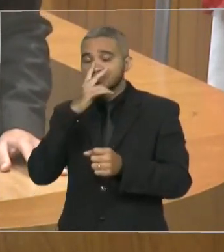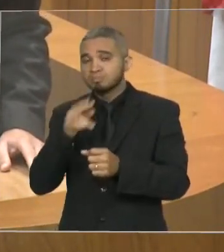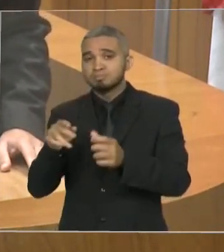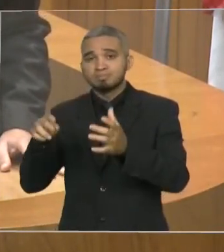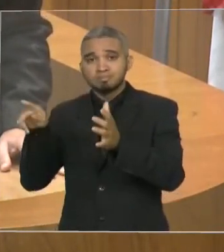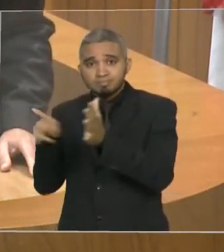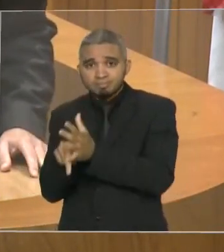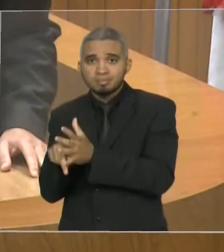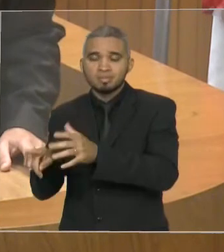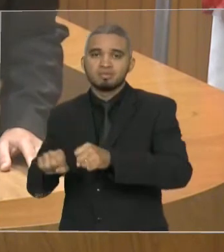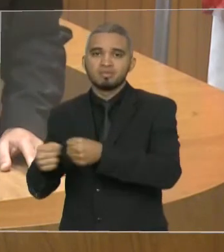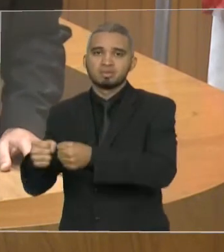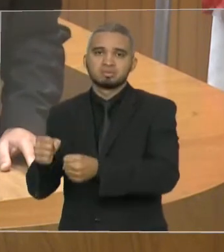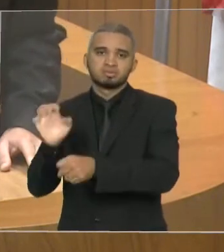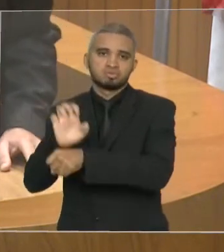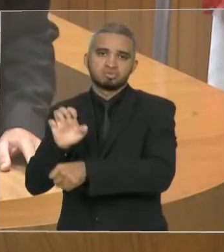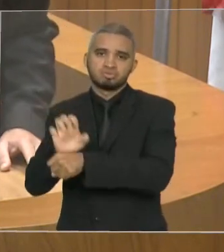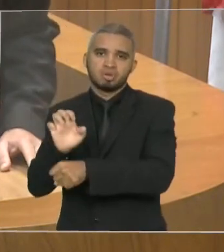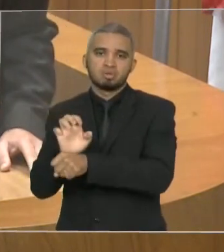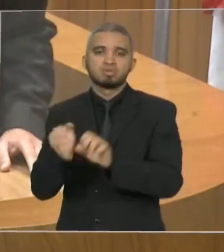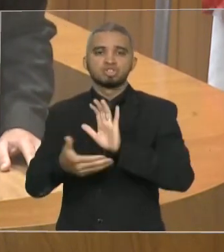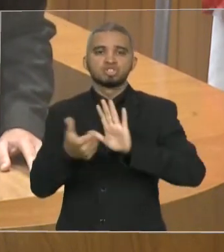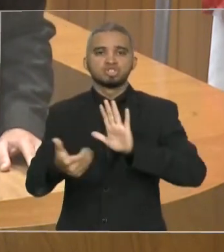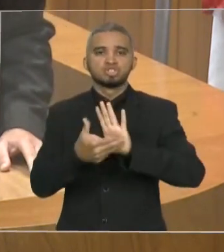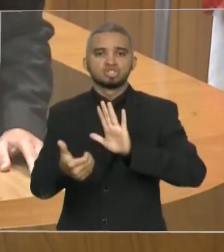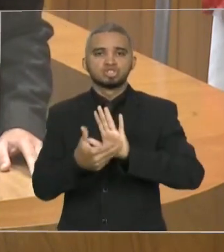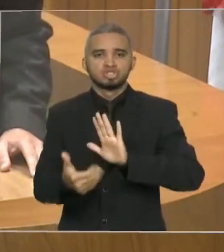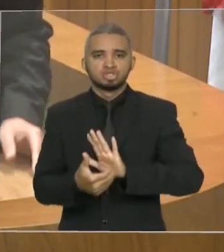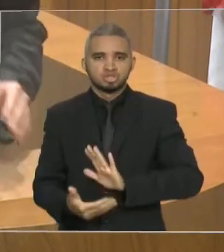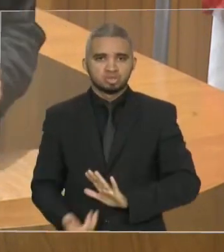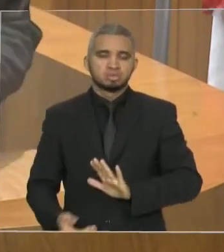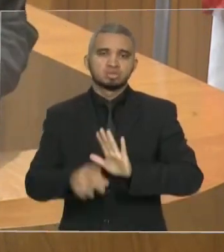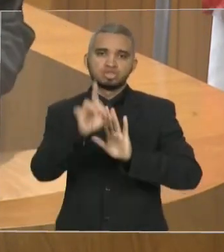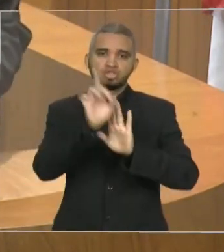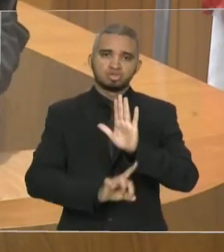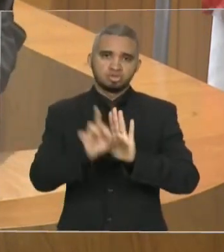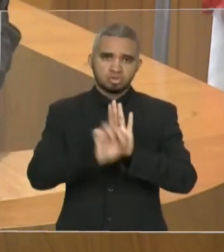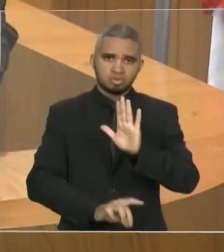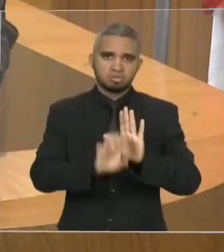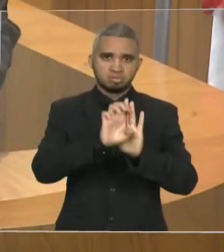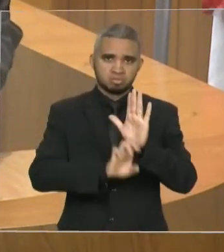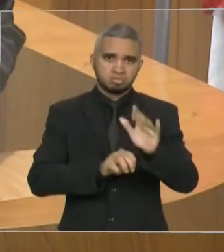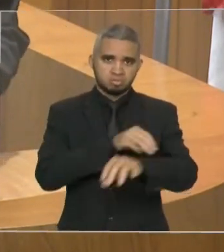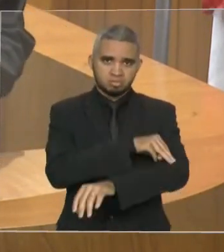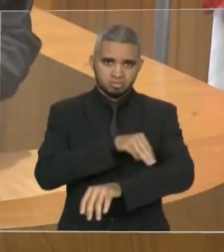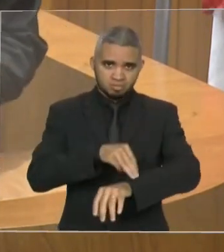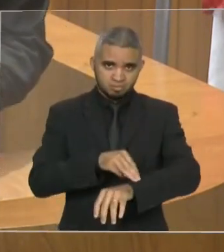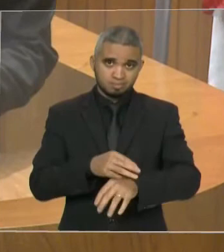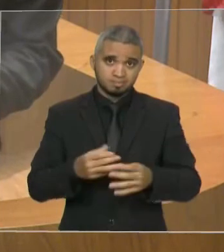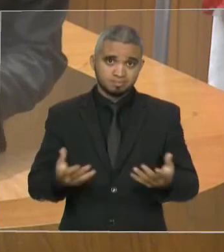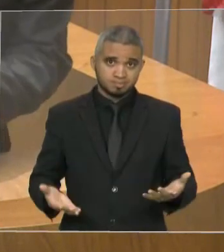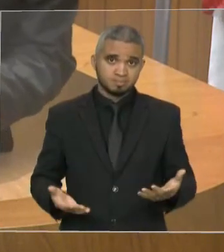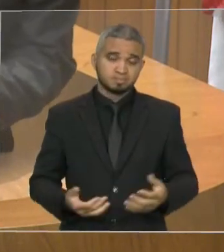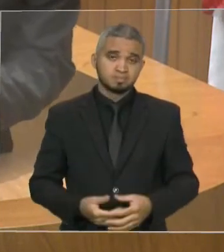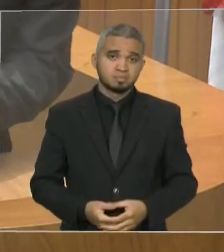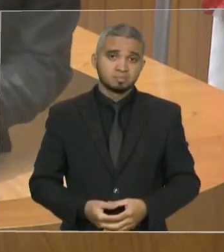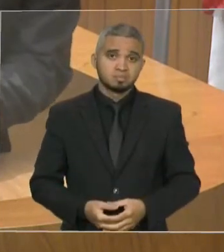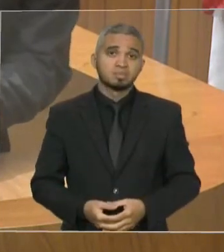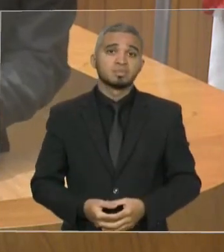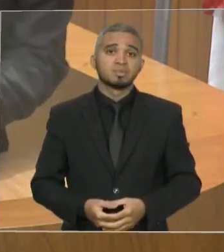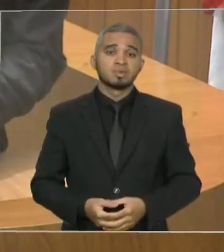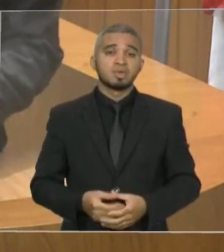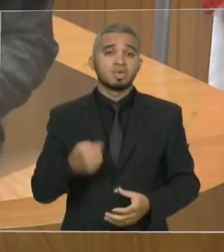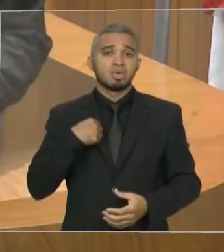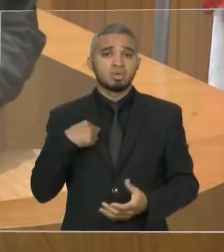na medida provisória e que retira uma série de direitos que foram assegurados pelo Estatuto do Magistério. Portanto, senhoras e senhores, o